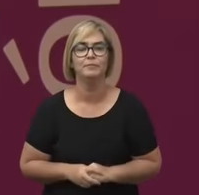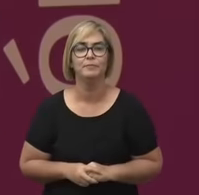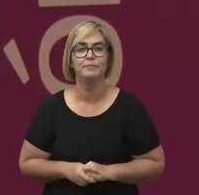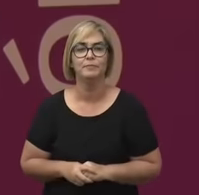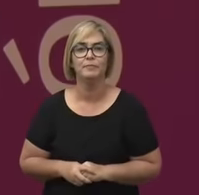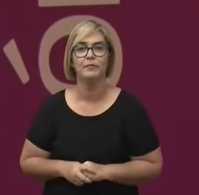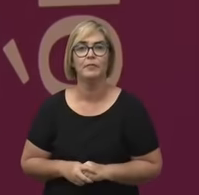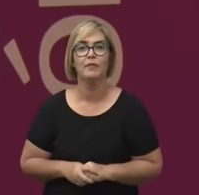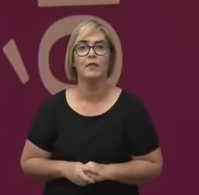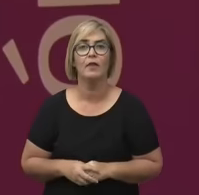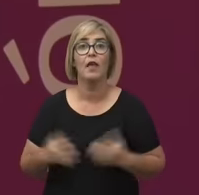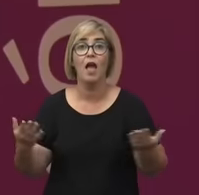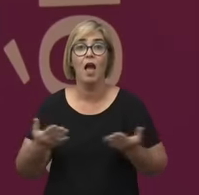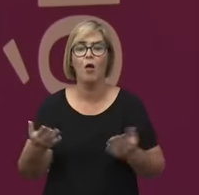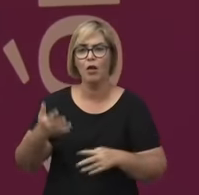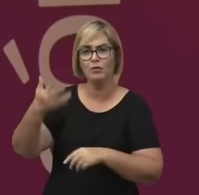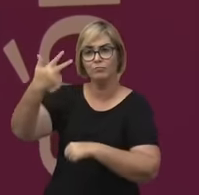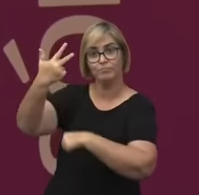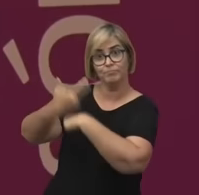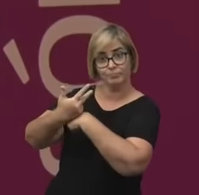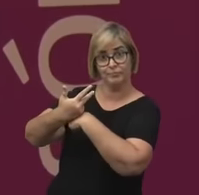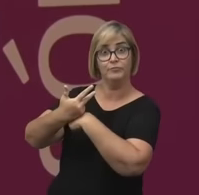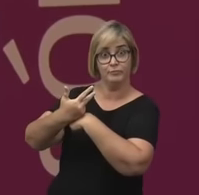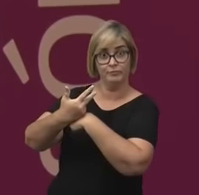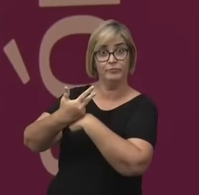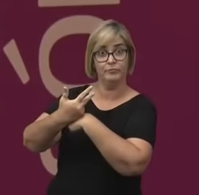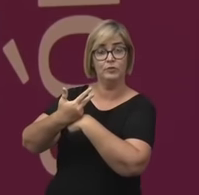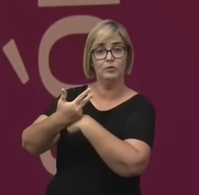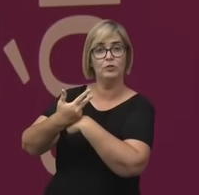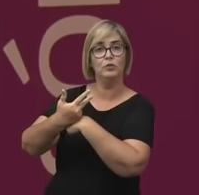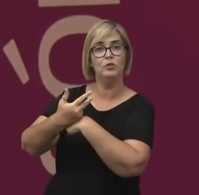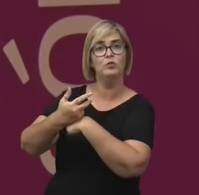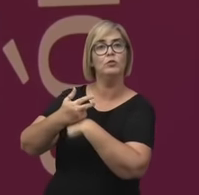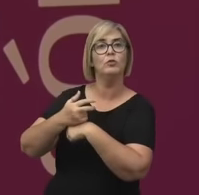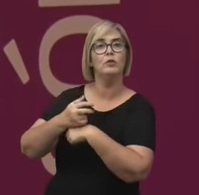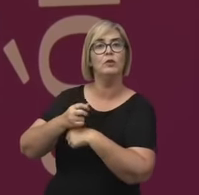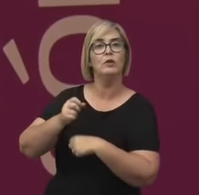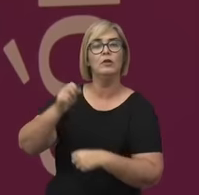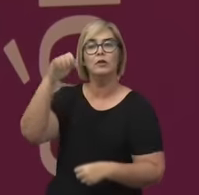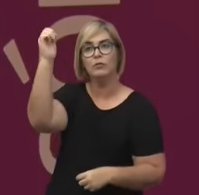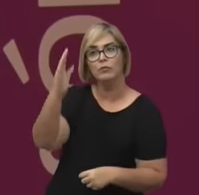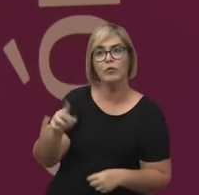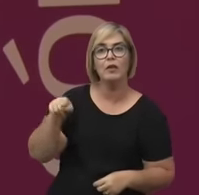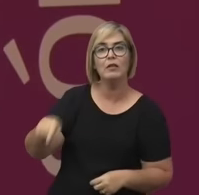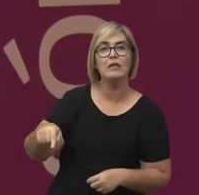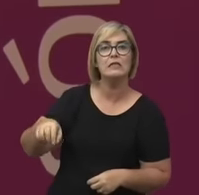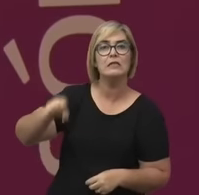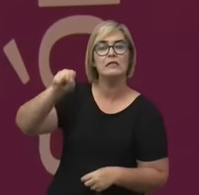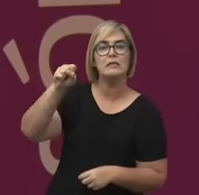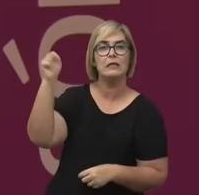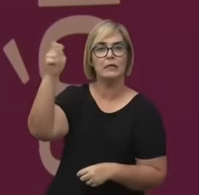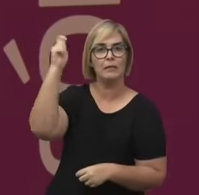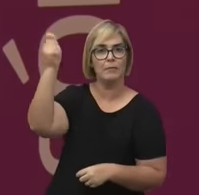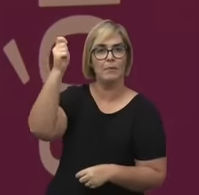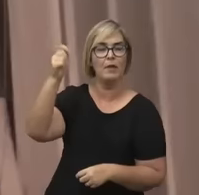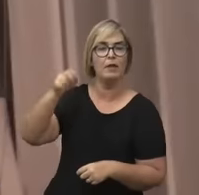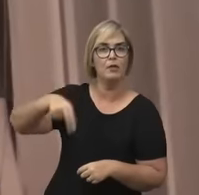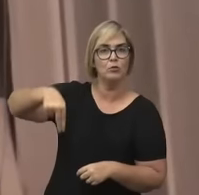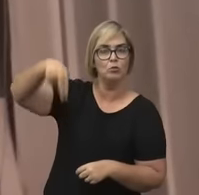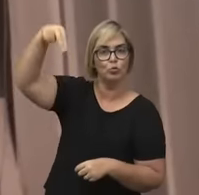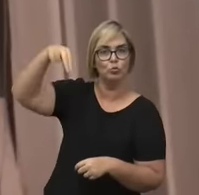para a pergunta em vídeo da filósofa da Universidade Federal de Santa Maria no Rio Grande do Sul, a Gisele Seco.